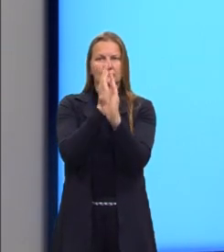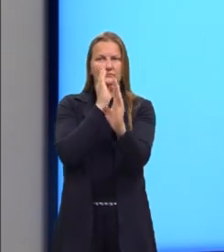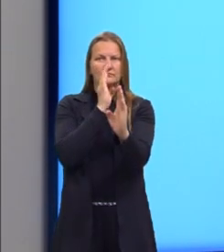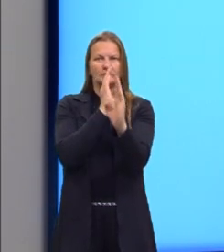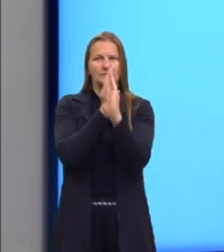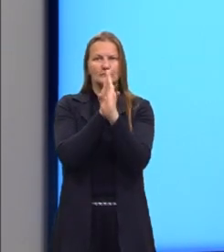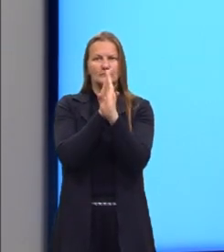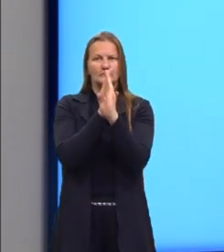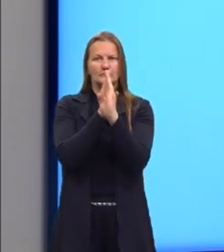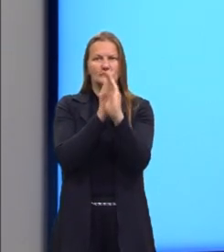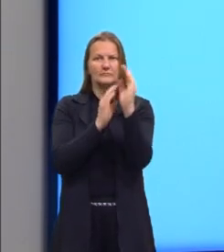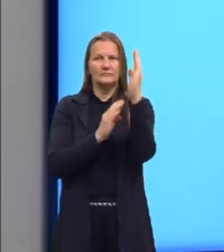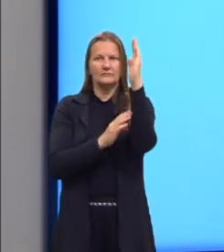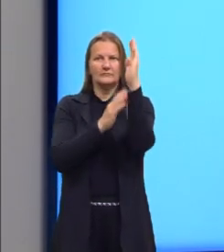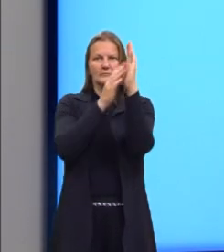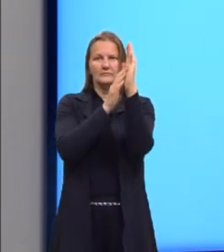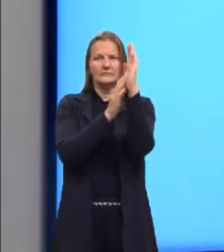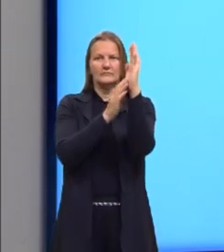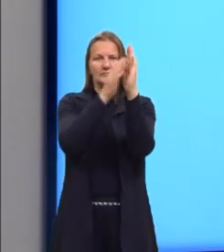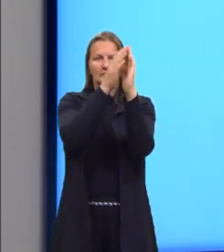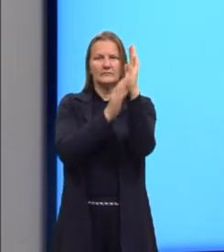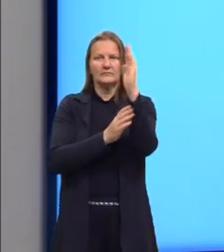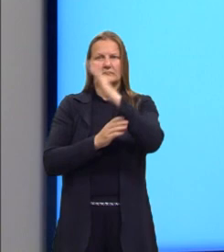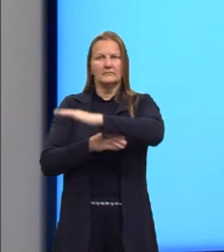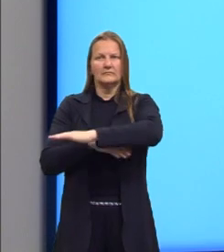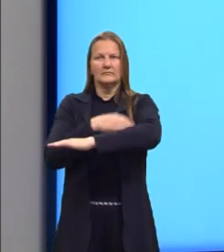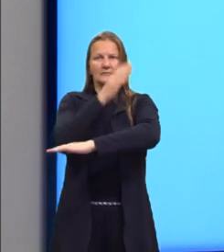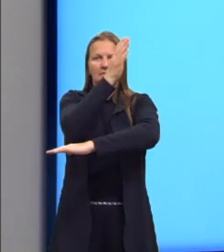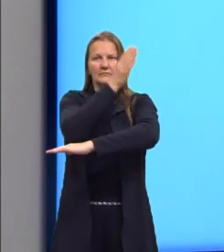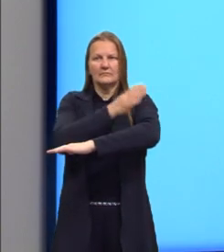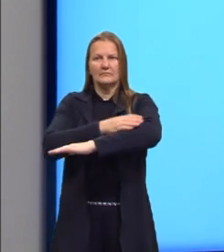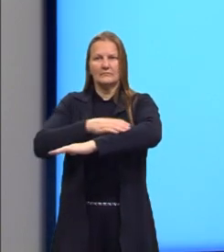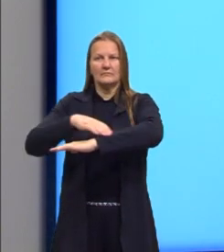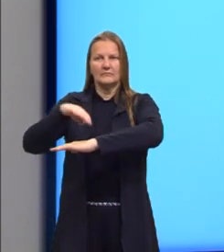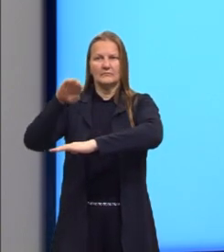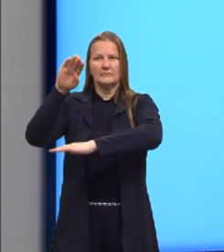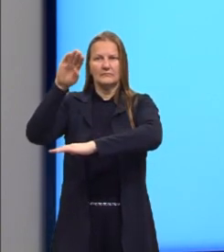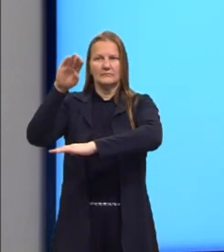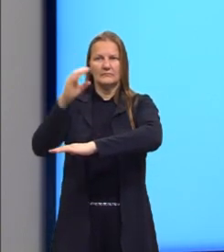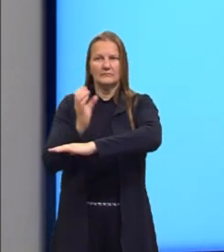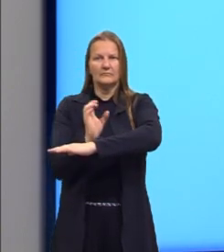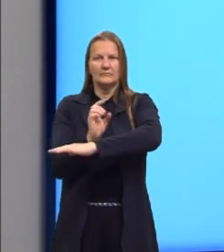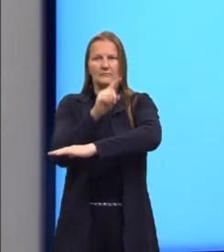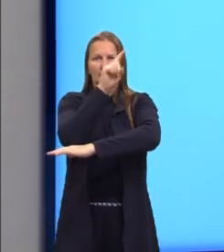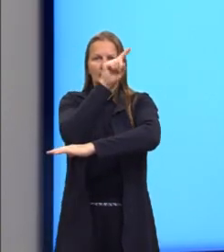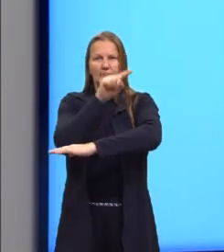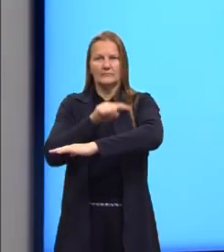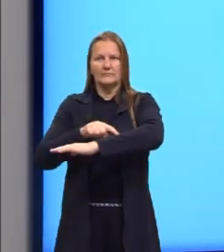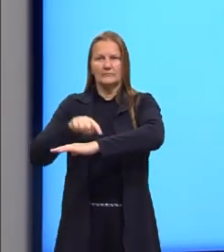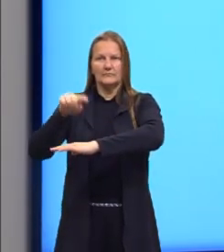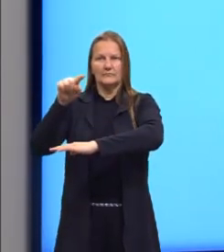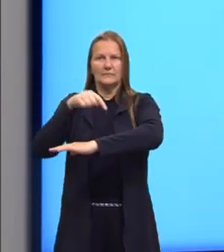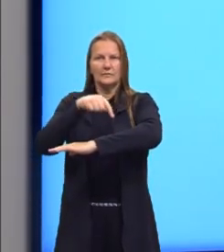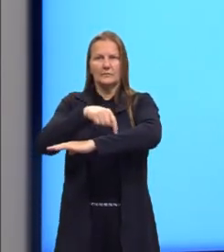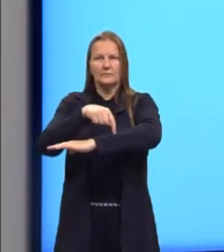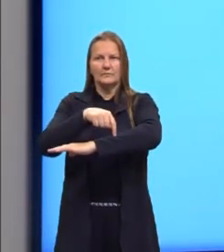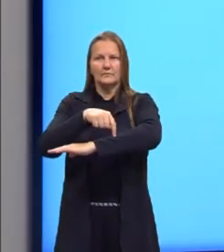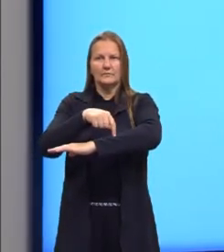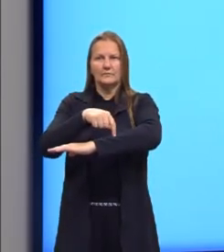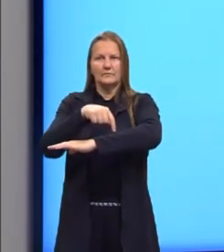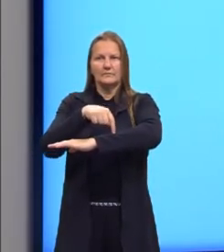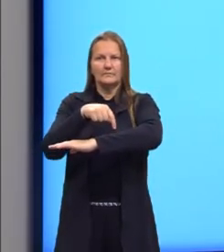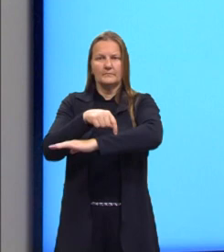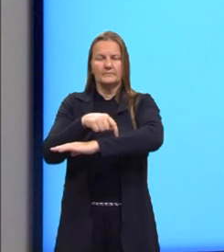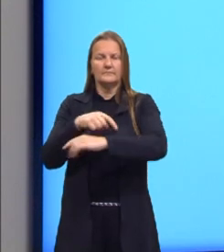no nosso gráfico, novamente a parábola, né? Ela vai cortar o eixo x em um único ponto, tá? Que seria a